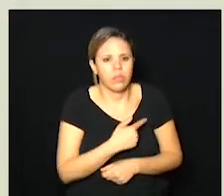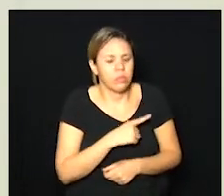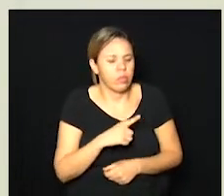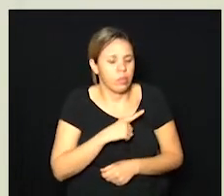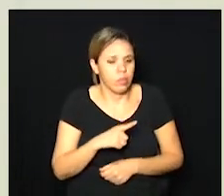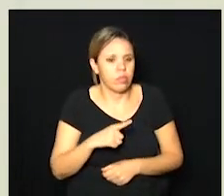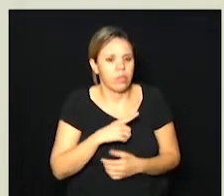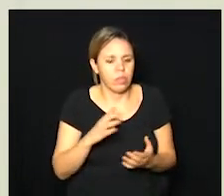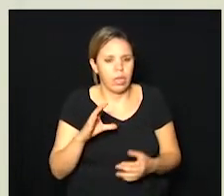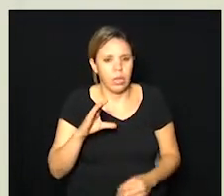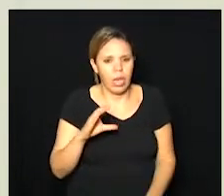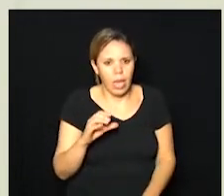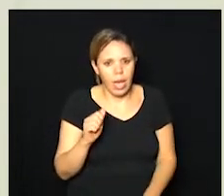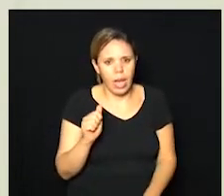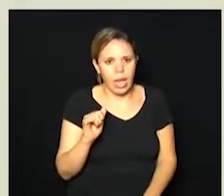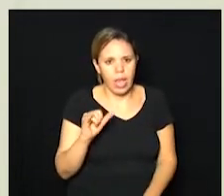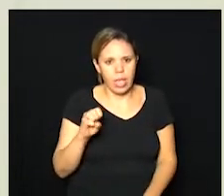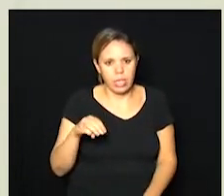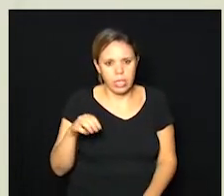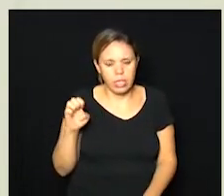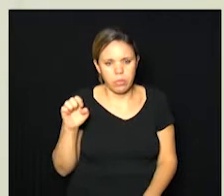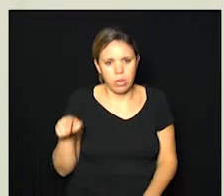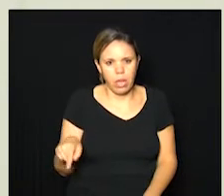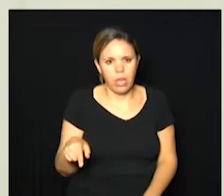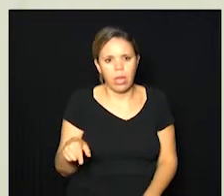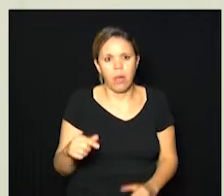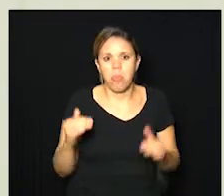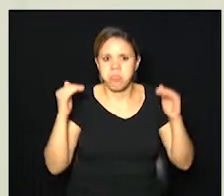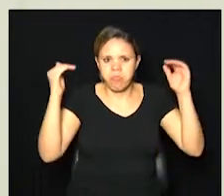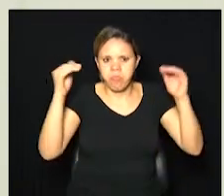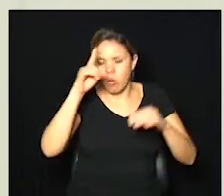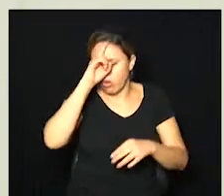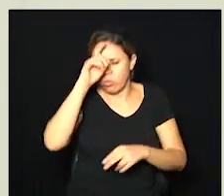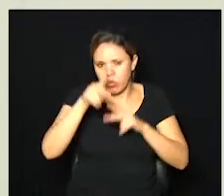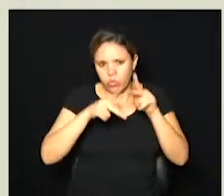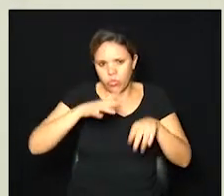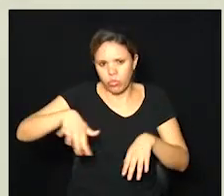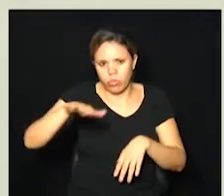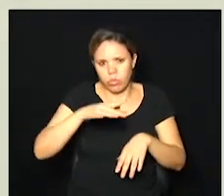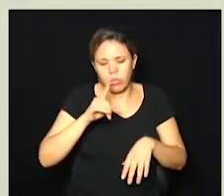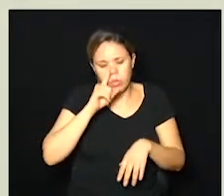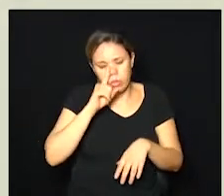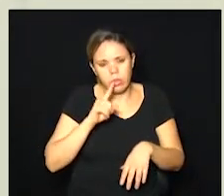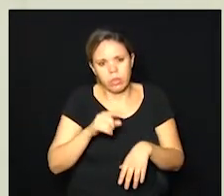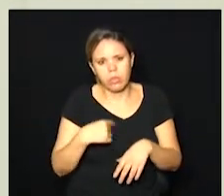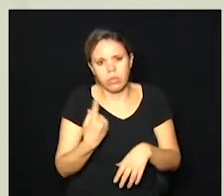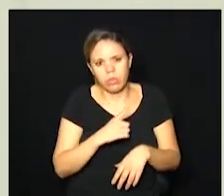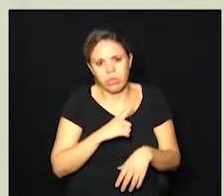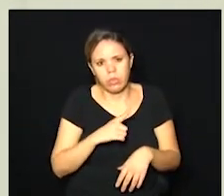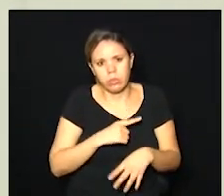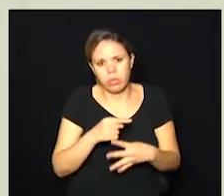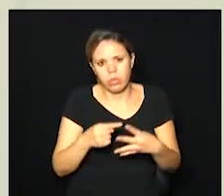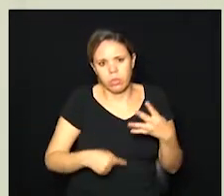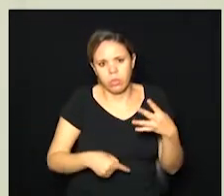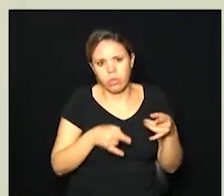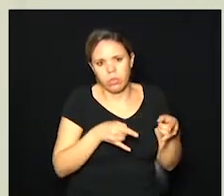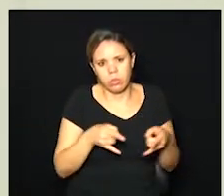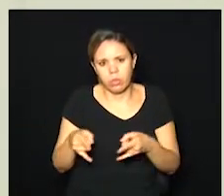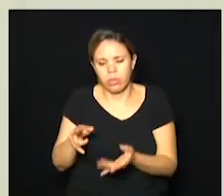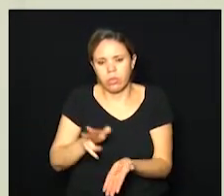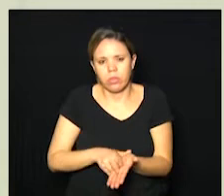CAISME que é um para nós é um grande hospital de pessoas com maior risco e nós temos quatro leitos